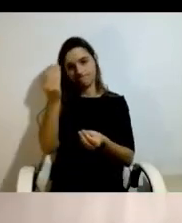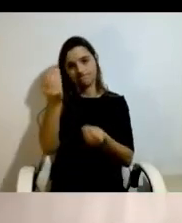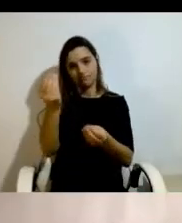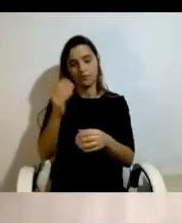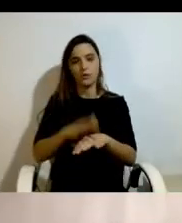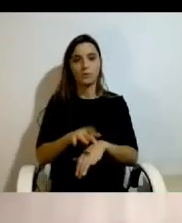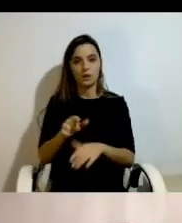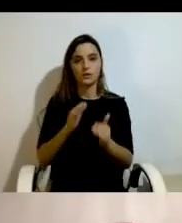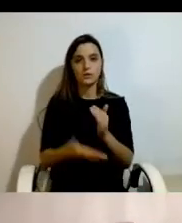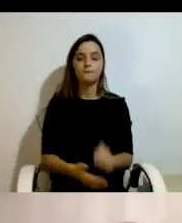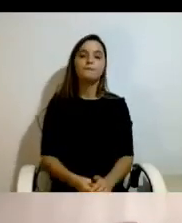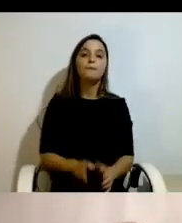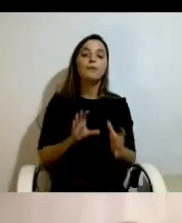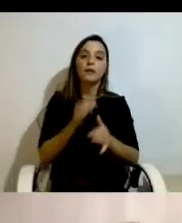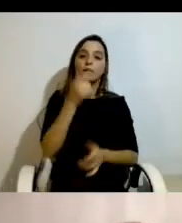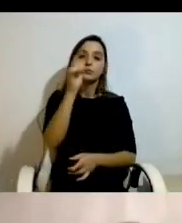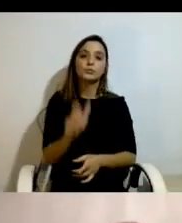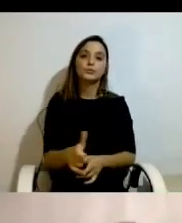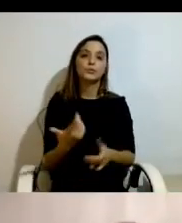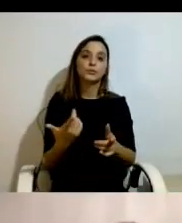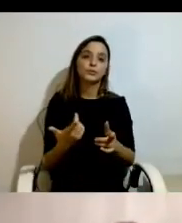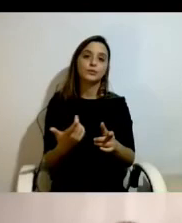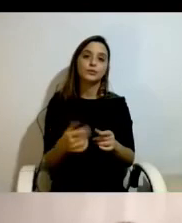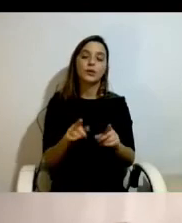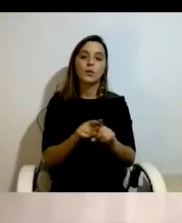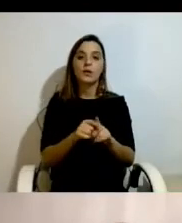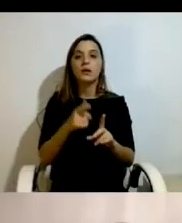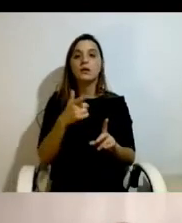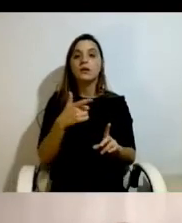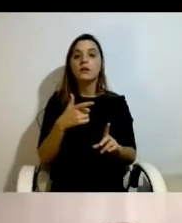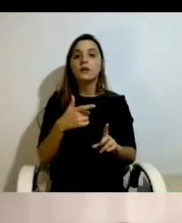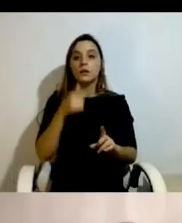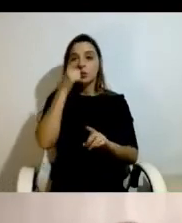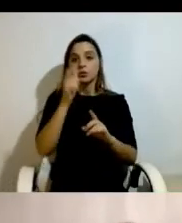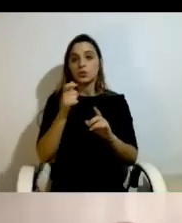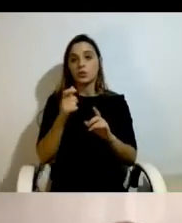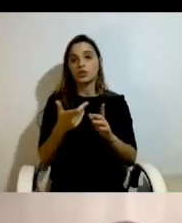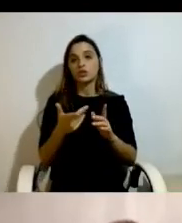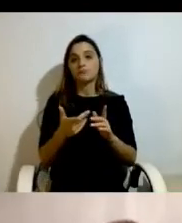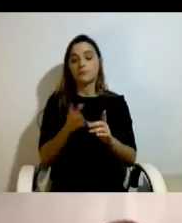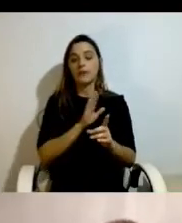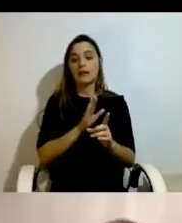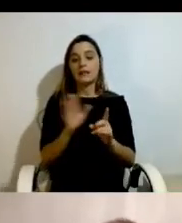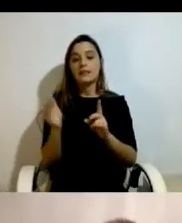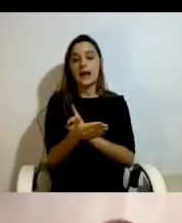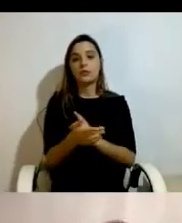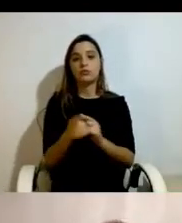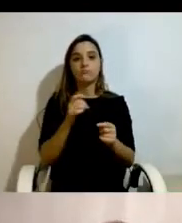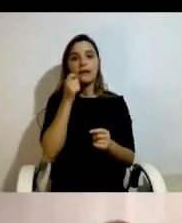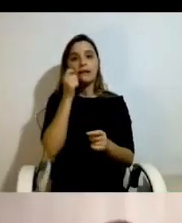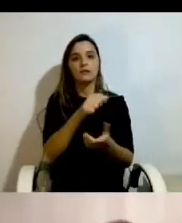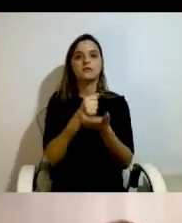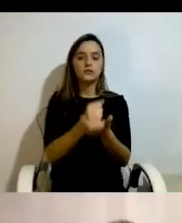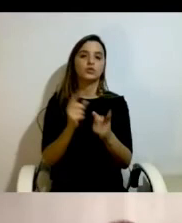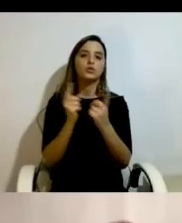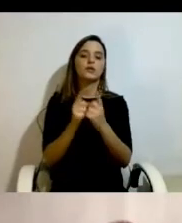Ao nível das pessoas, dos beneficiários indiretos, isto é, as assistentes pessoais, elas viram também a possibilidade de transição da sua relação para